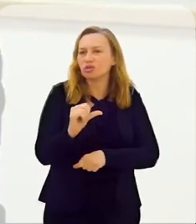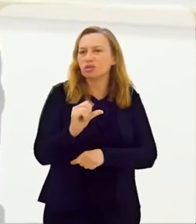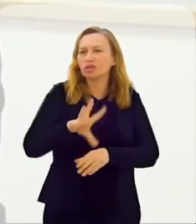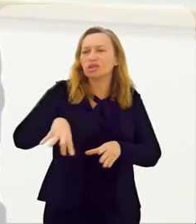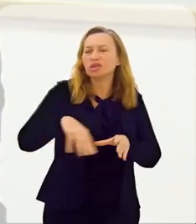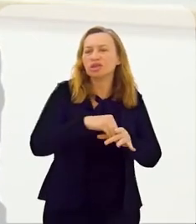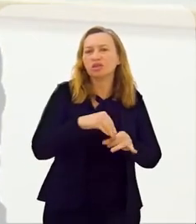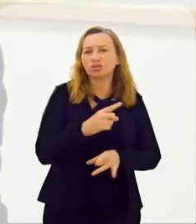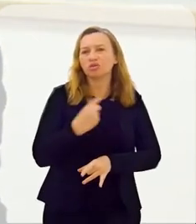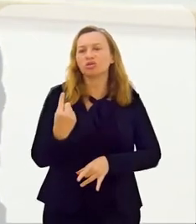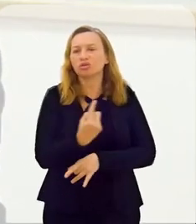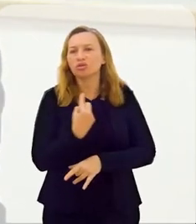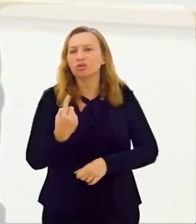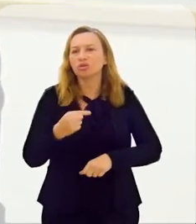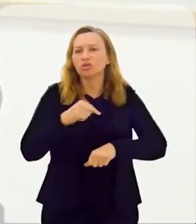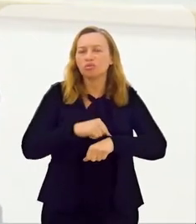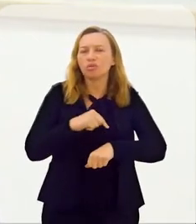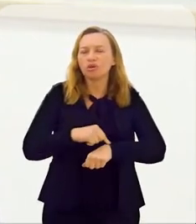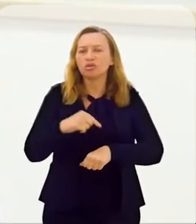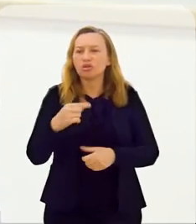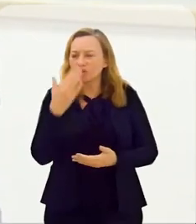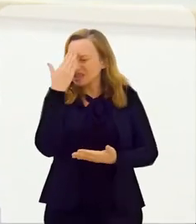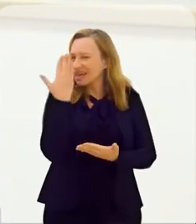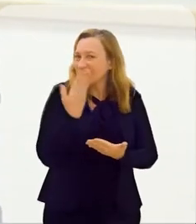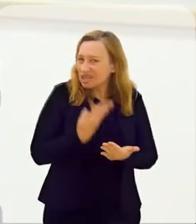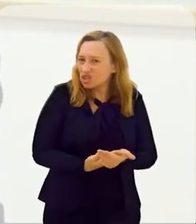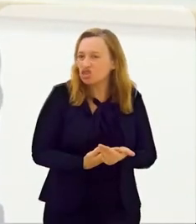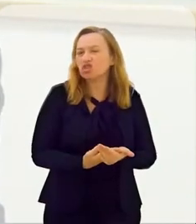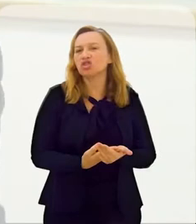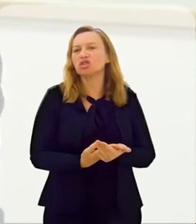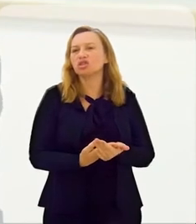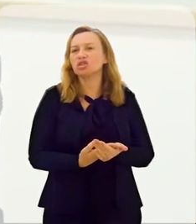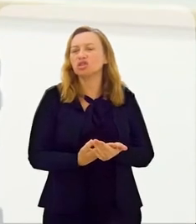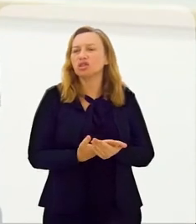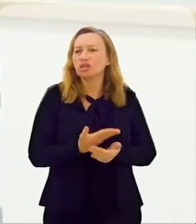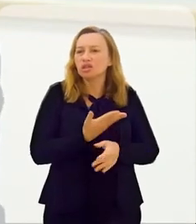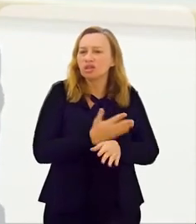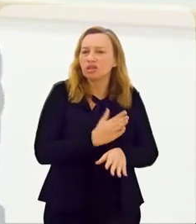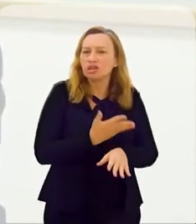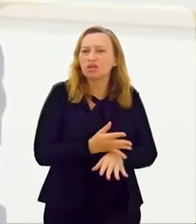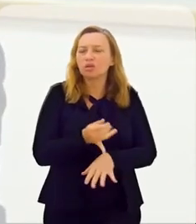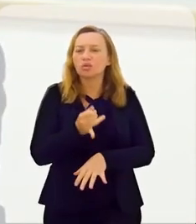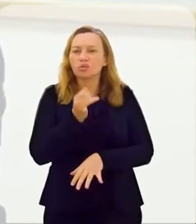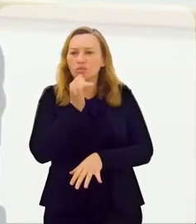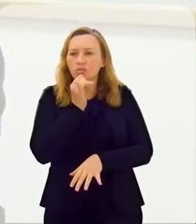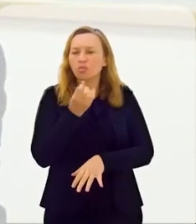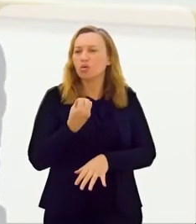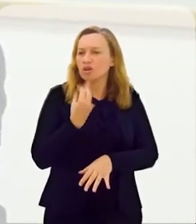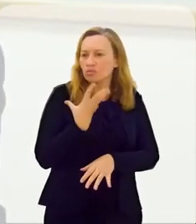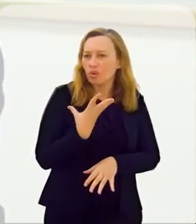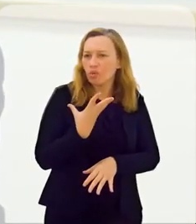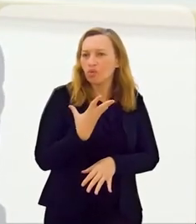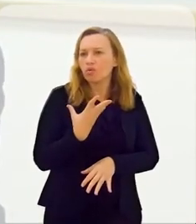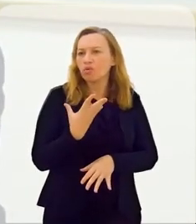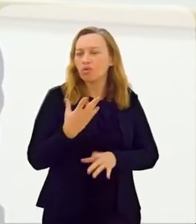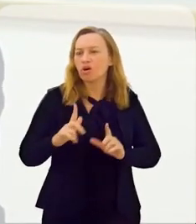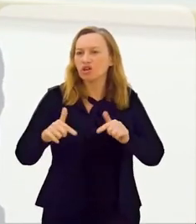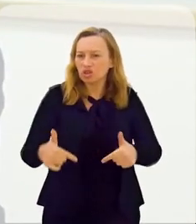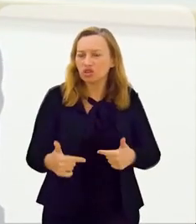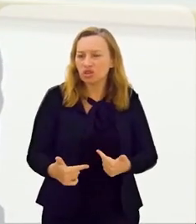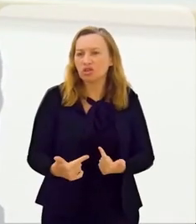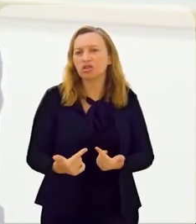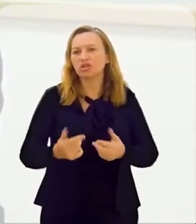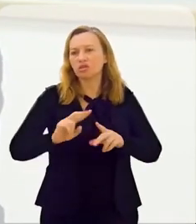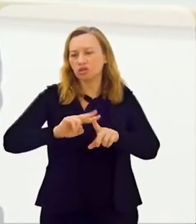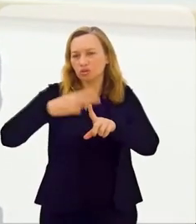precisa é isso, essa transformação dentro da gente, a hora que a gente acredita, a hora que a gente coloca em prática, o bom exemplo